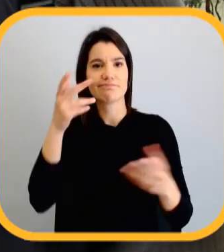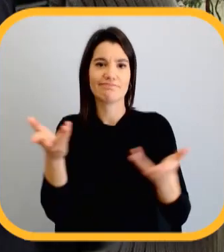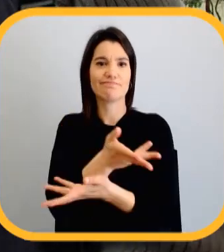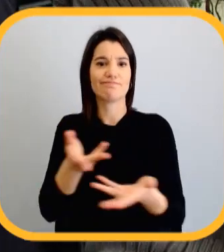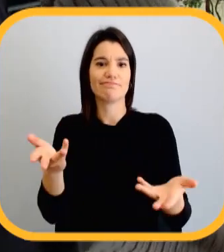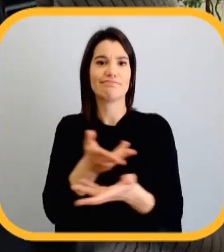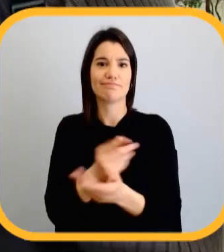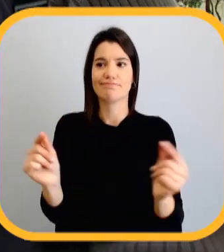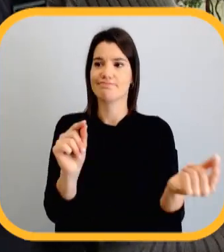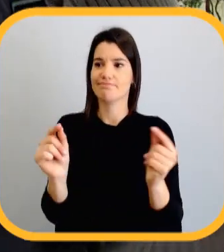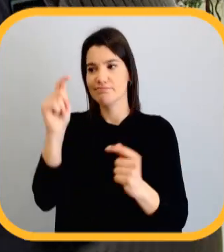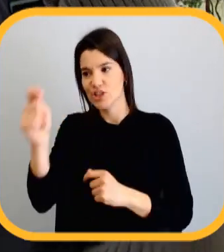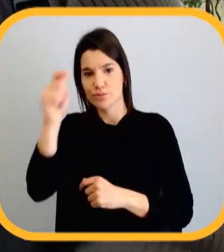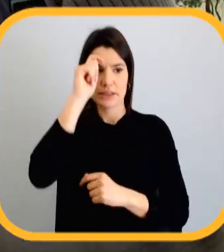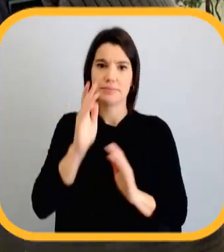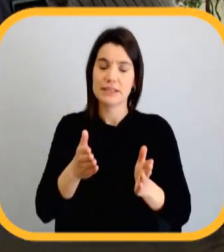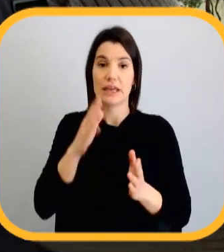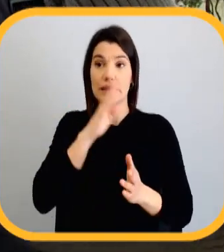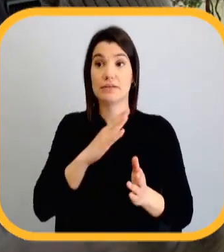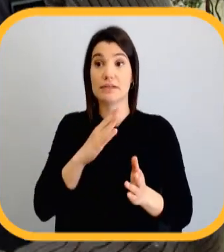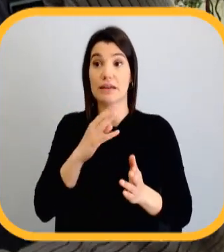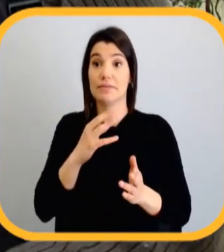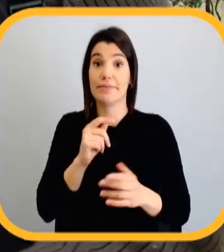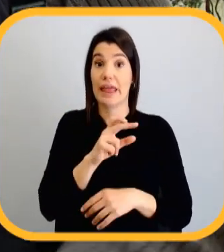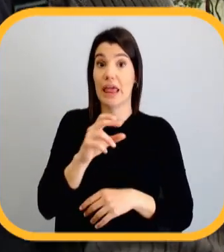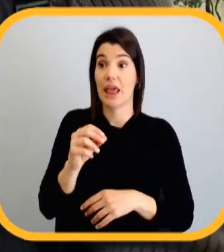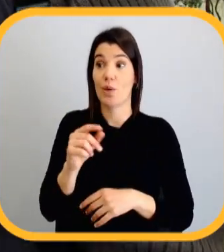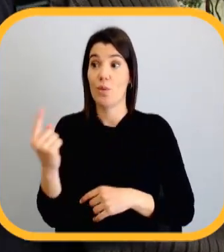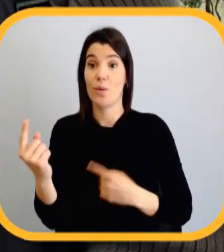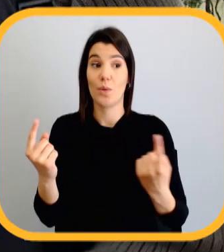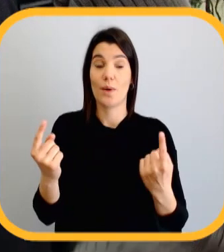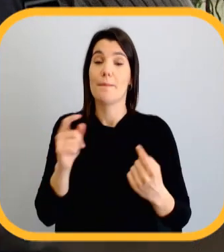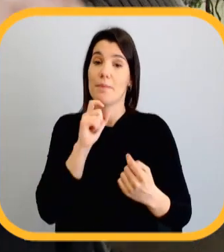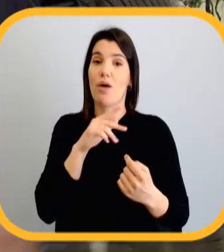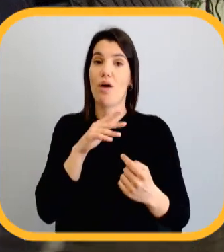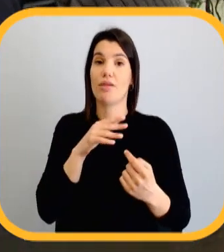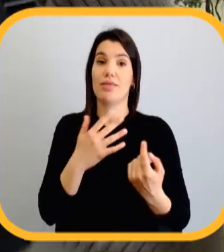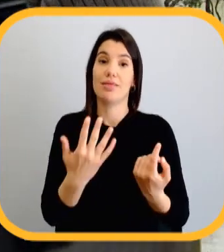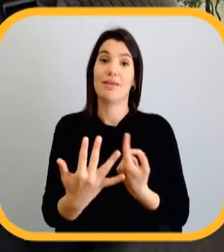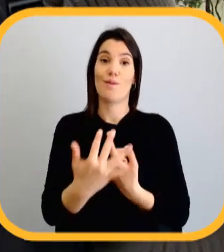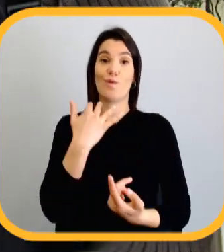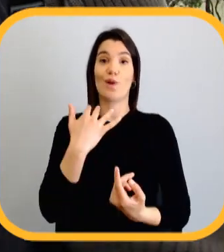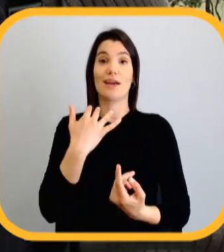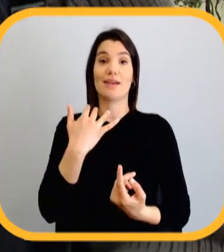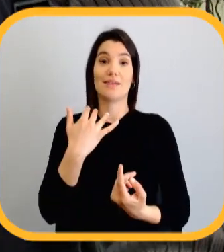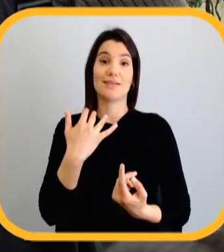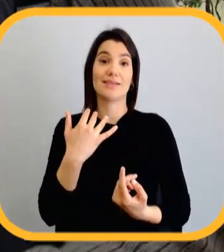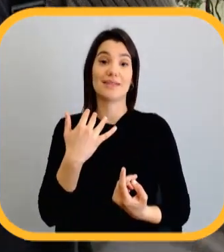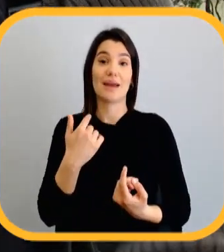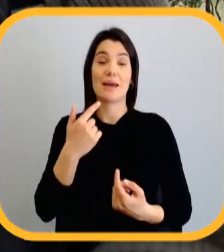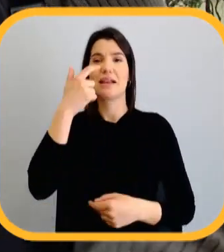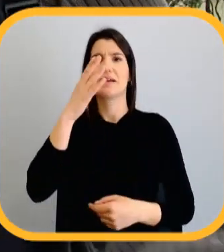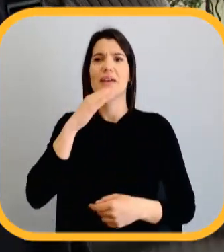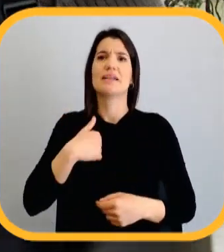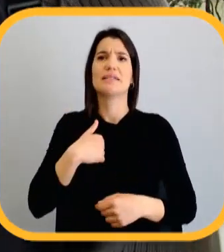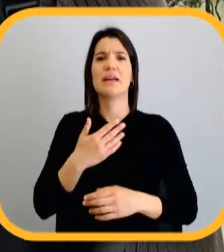entre eles e qualquer coisa que pode sair errado para qualquer um já pode influenciar ou não alguém que